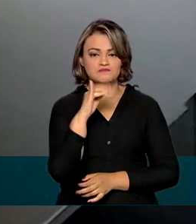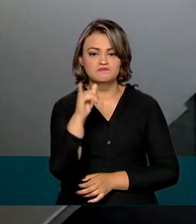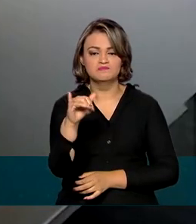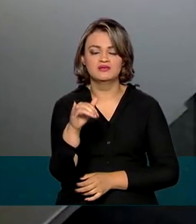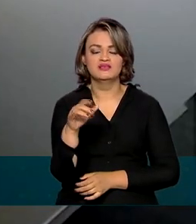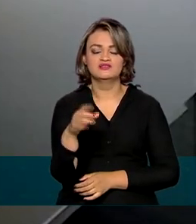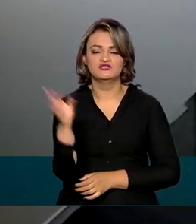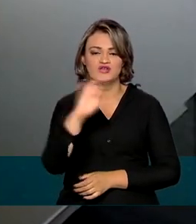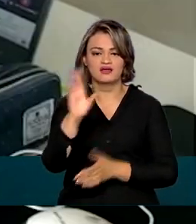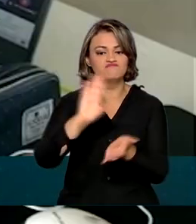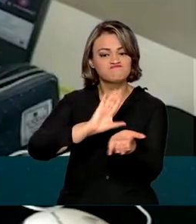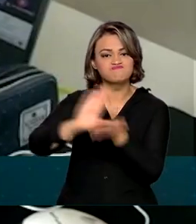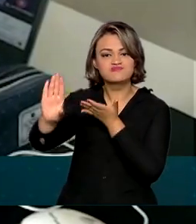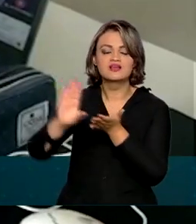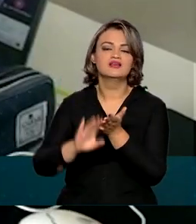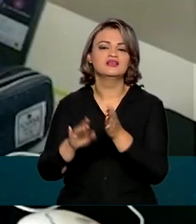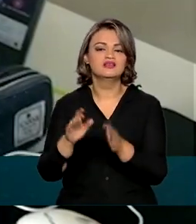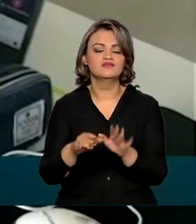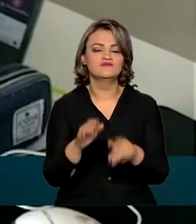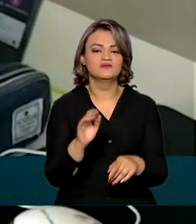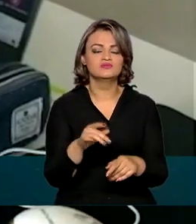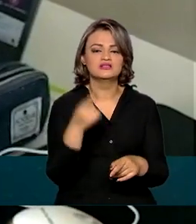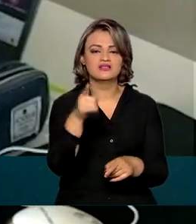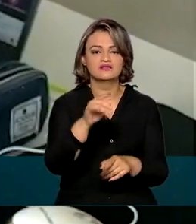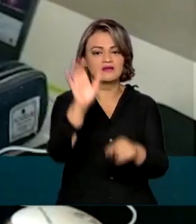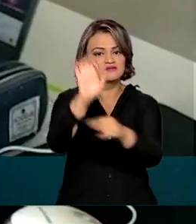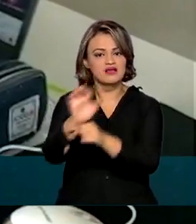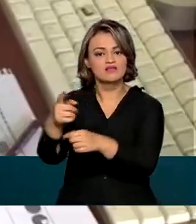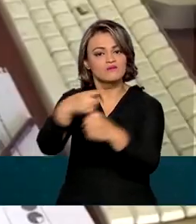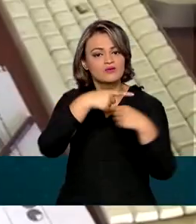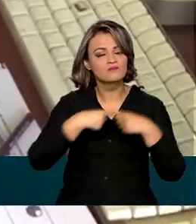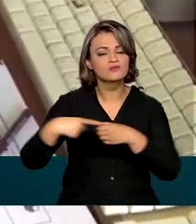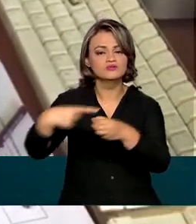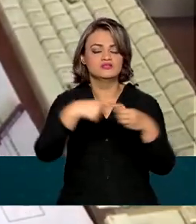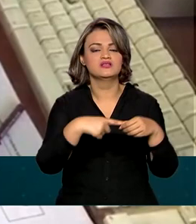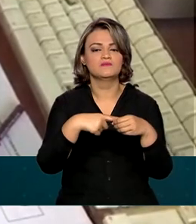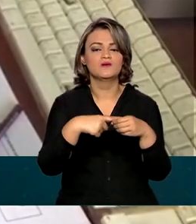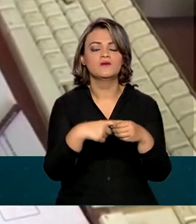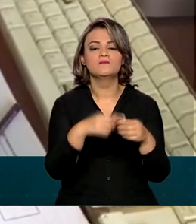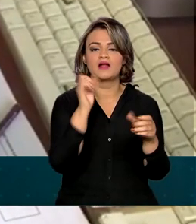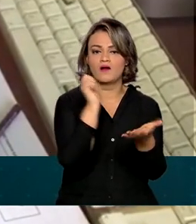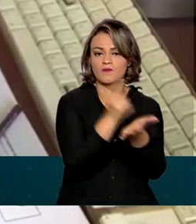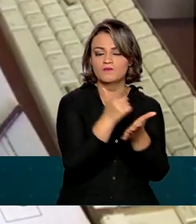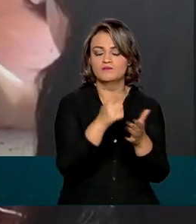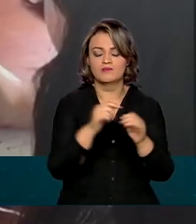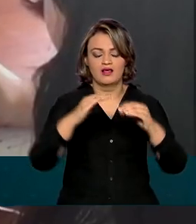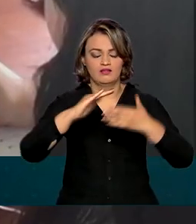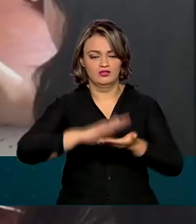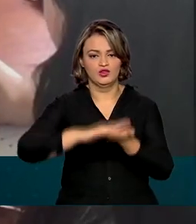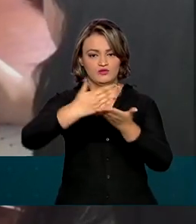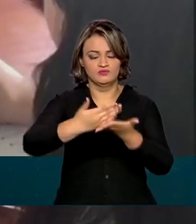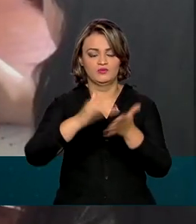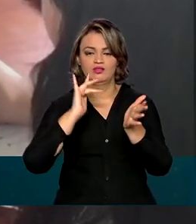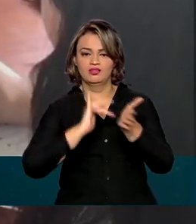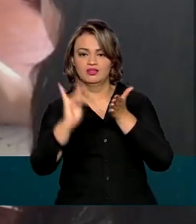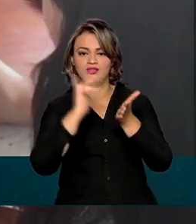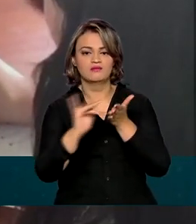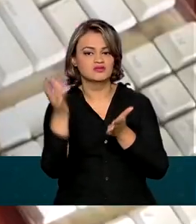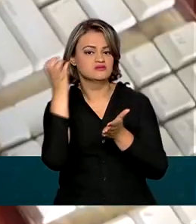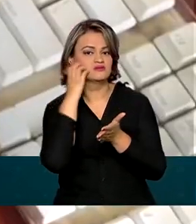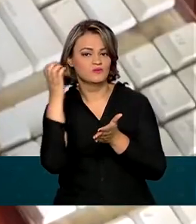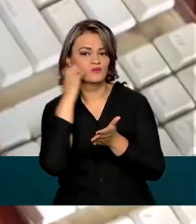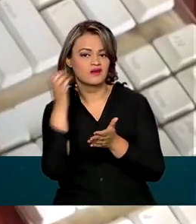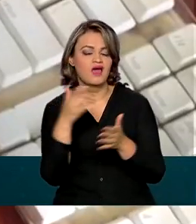e meio de reais que serão repassados a estados e municípios para compra de notebooks, tablets, celulares